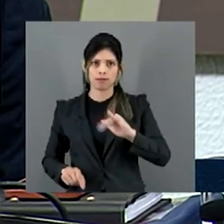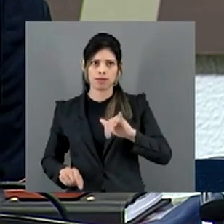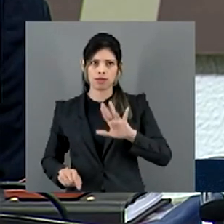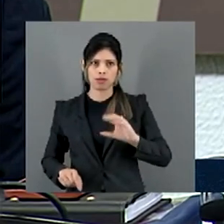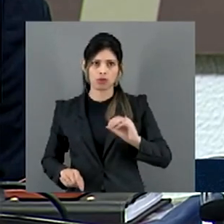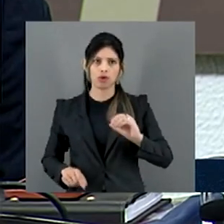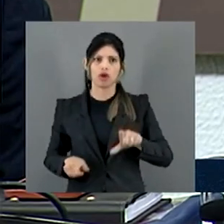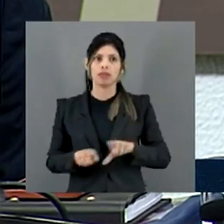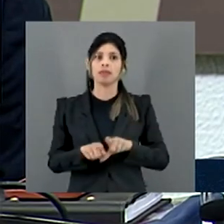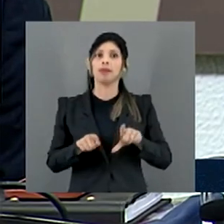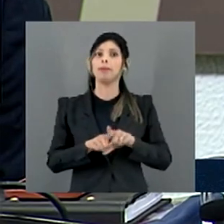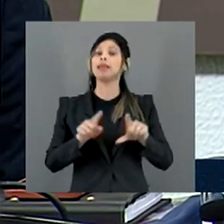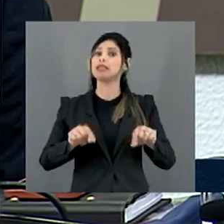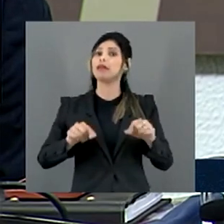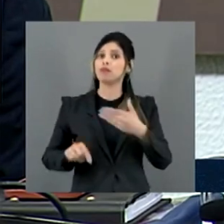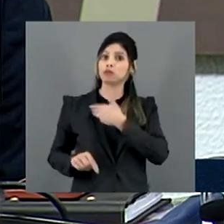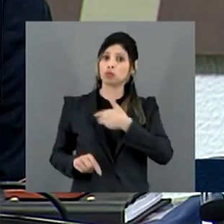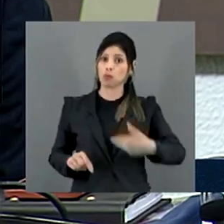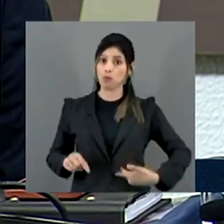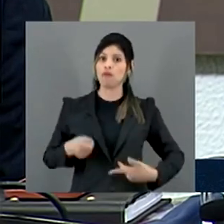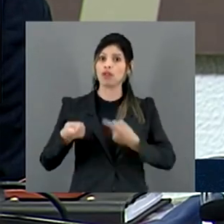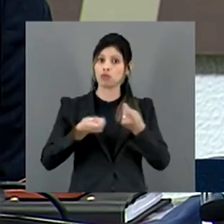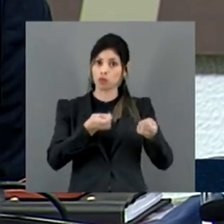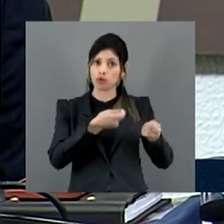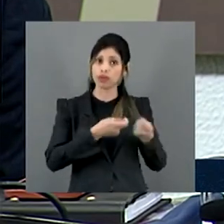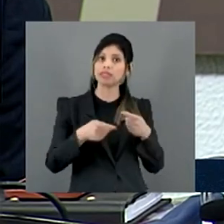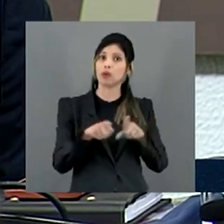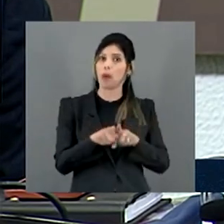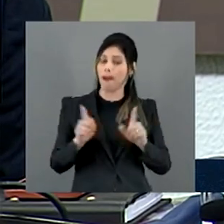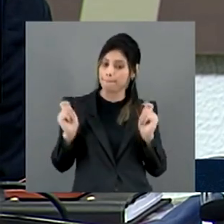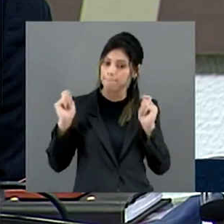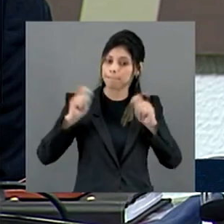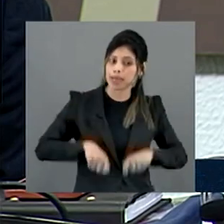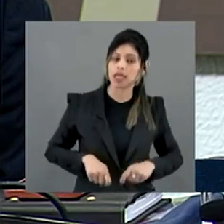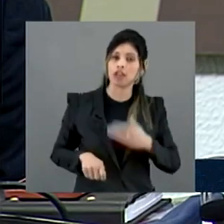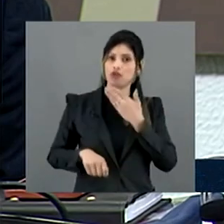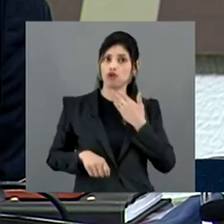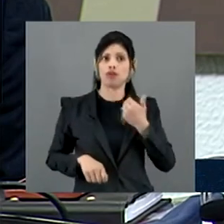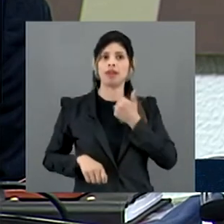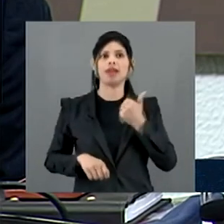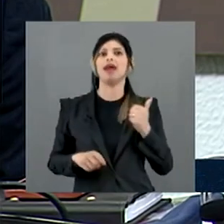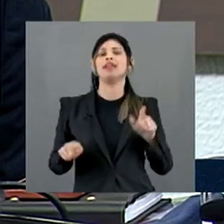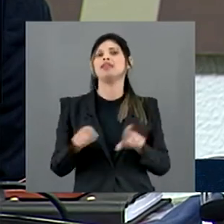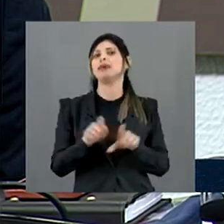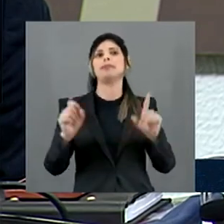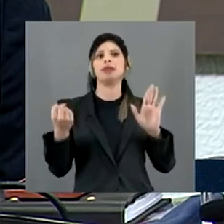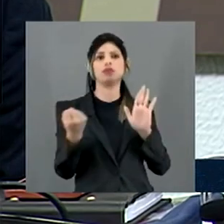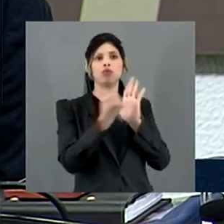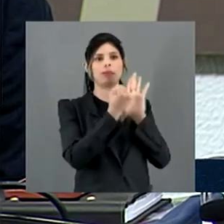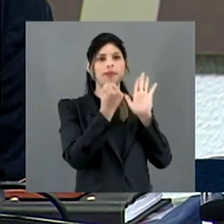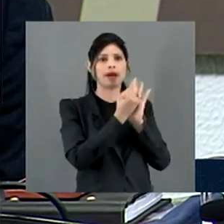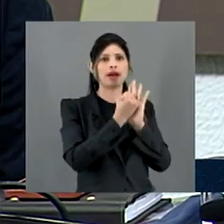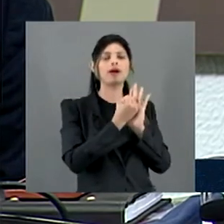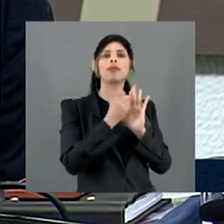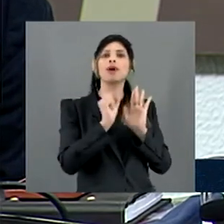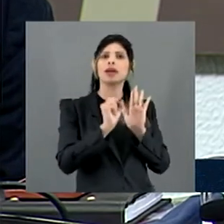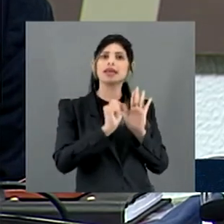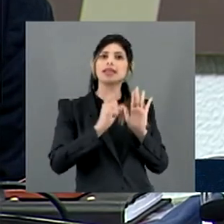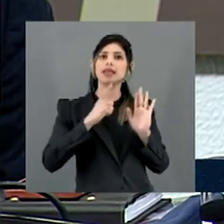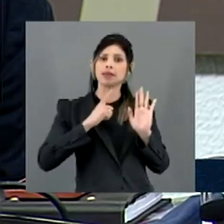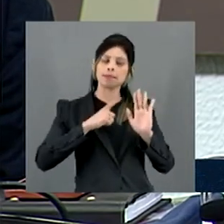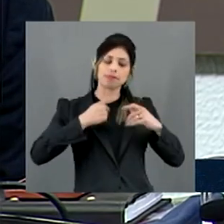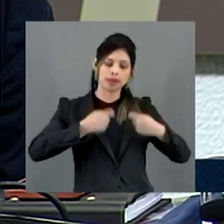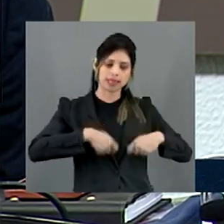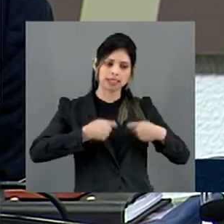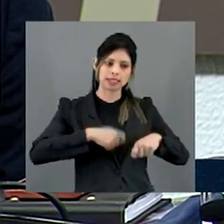ambiental que possibilite eficiência, cumprimento do marco regulatório, mas ao mesmo tempo seja